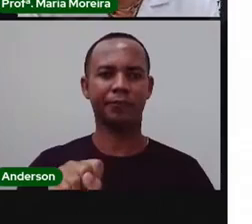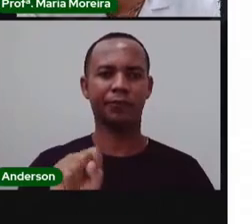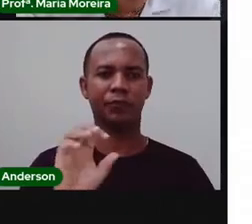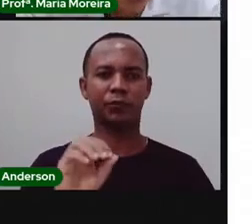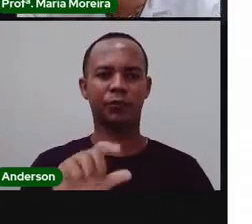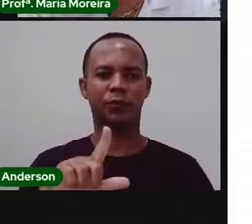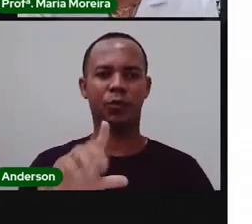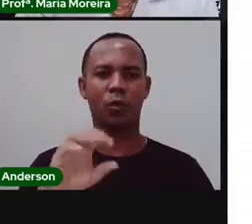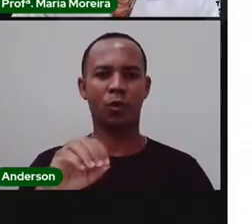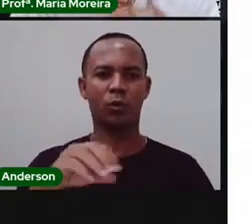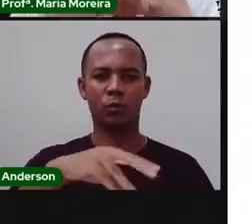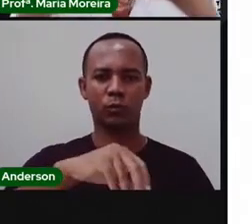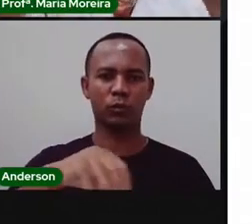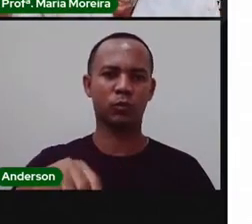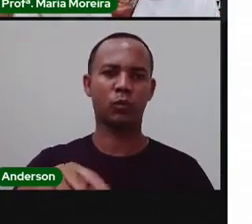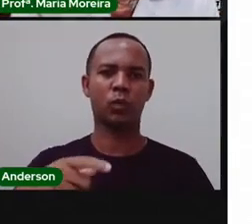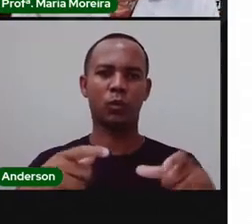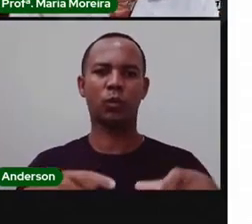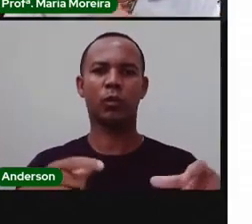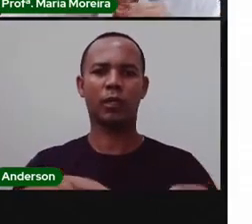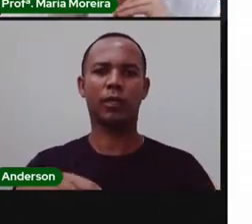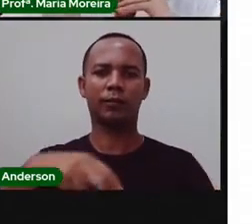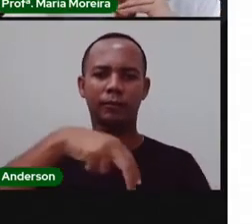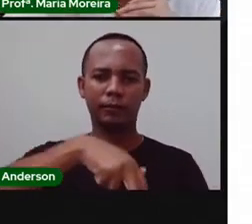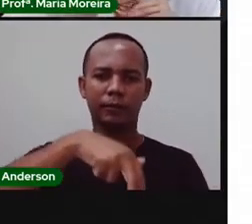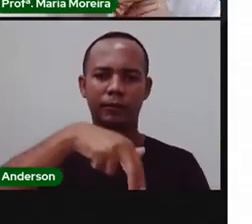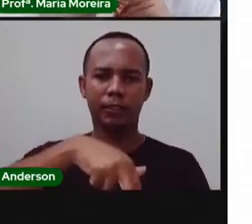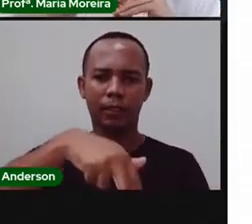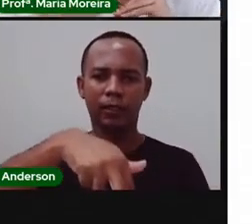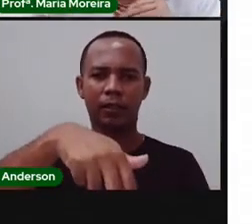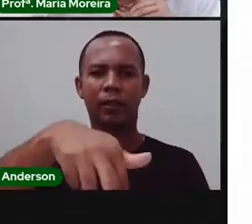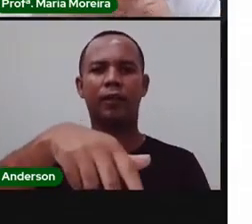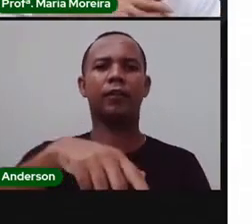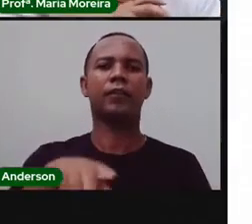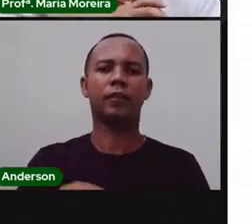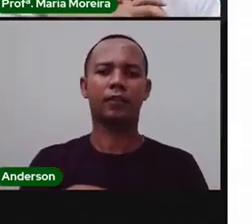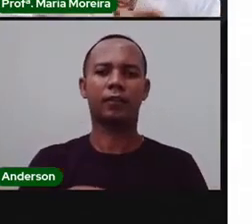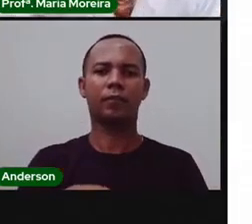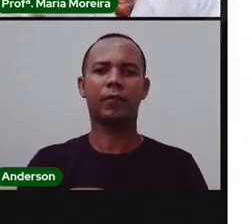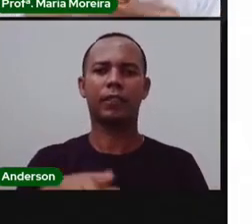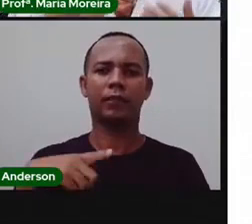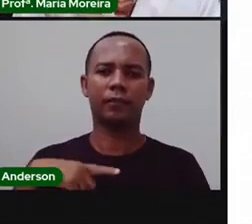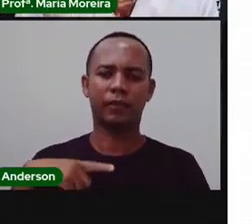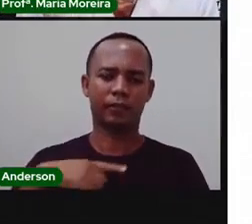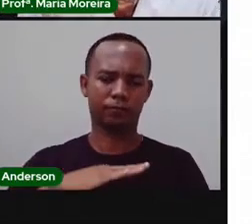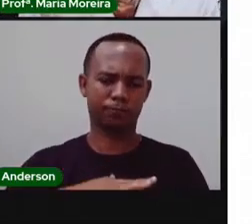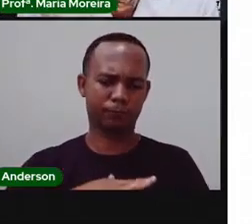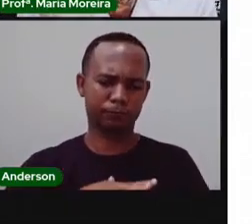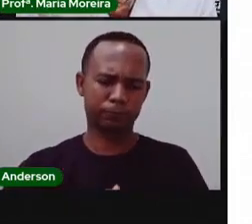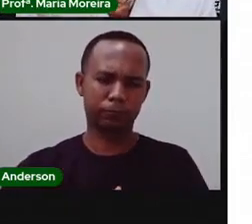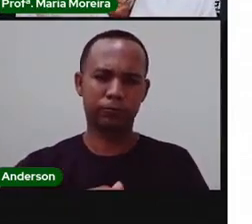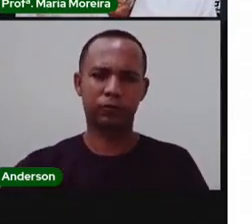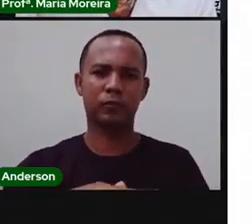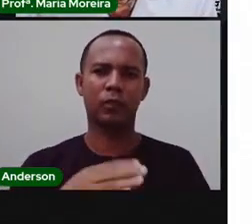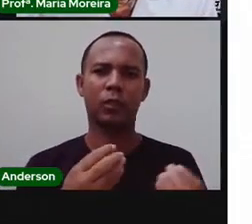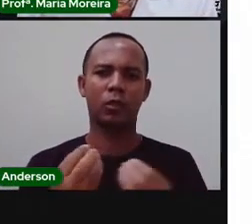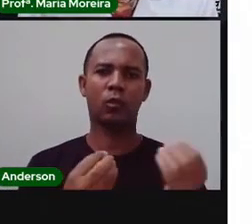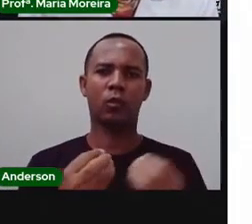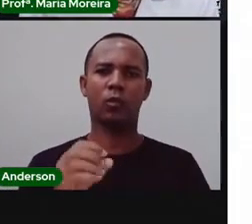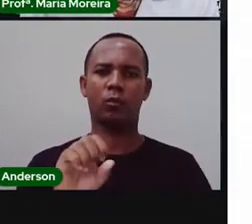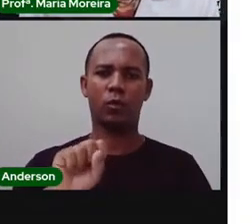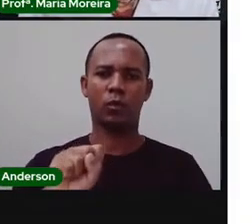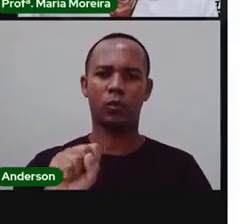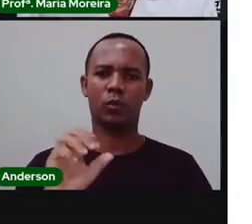esse lugar que a gente pisa, que a gente tem asfalto em alguns lugares que estão cobertos por asfalto. Bom, o solo, ele contém o quê?